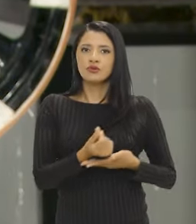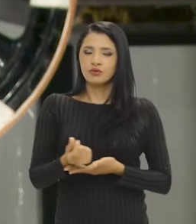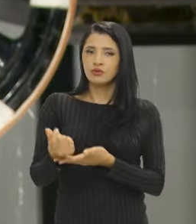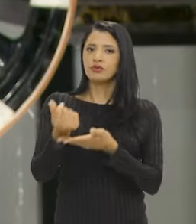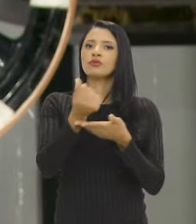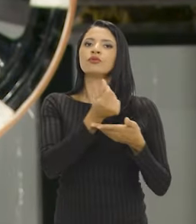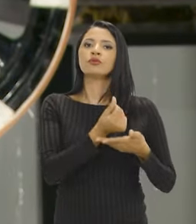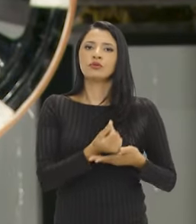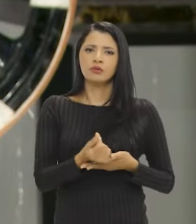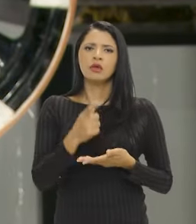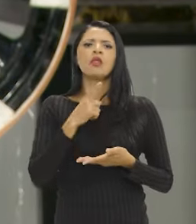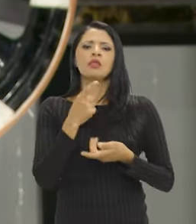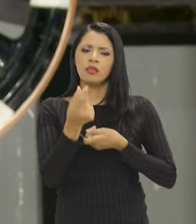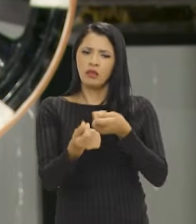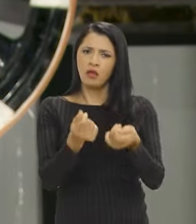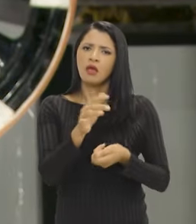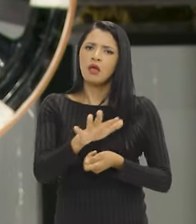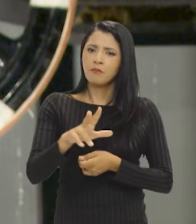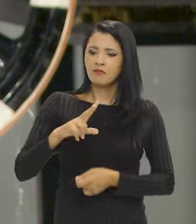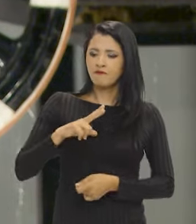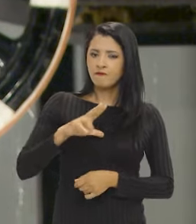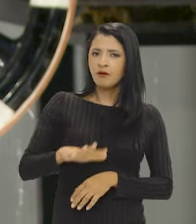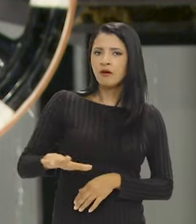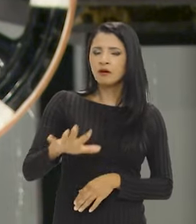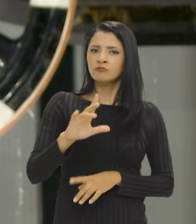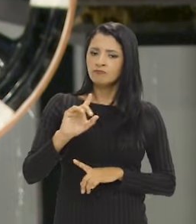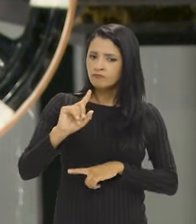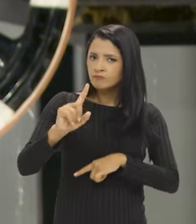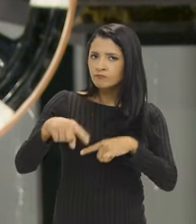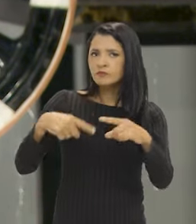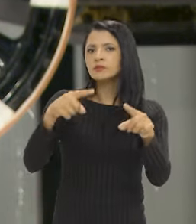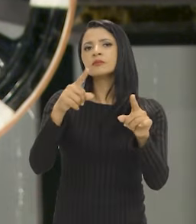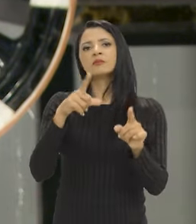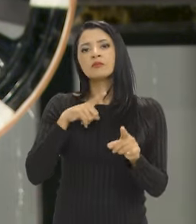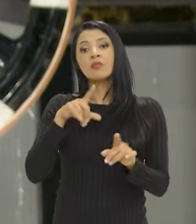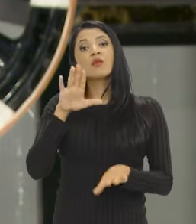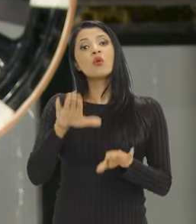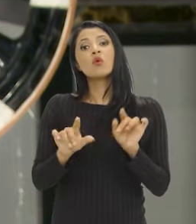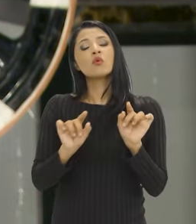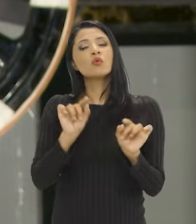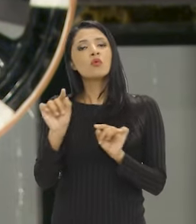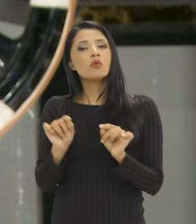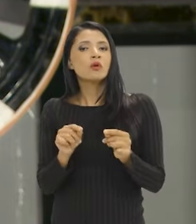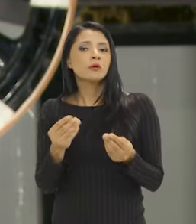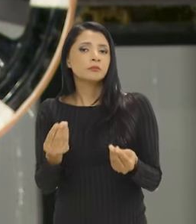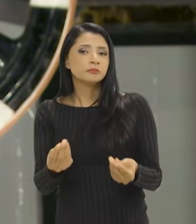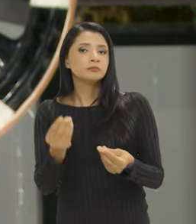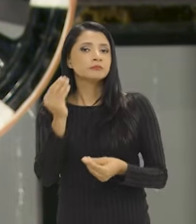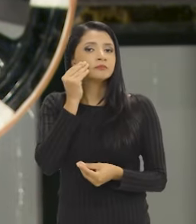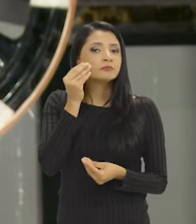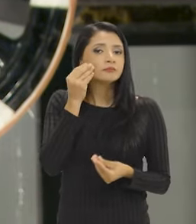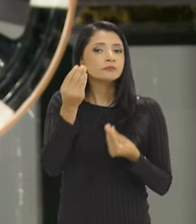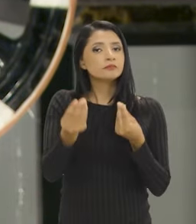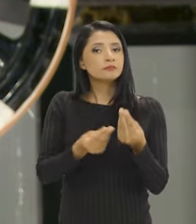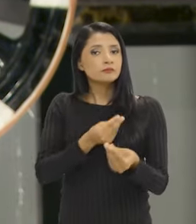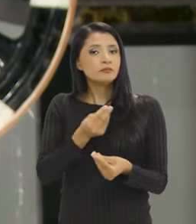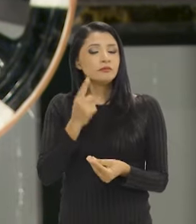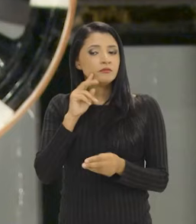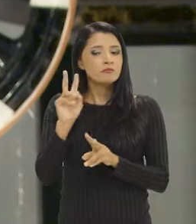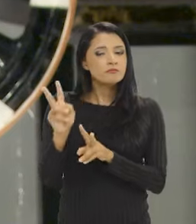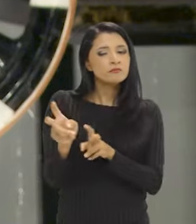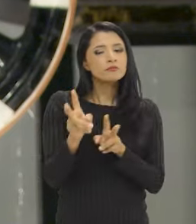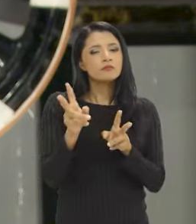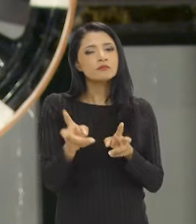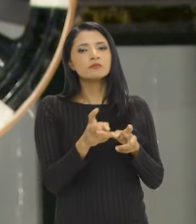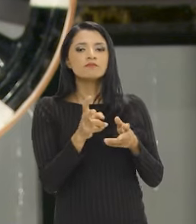e há, por certo, uma movimentação do setor privado de avançar muitas vezes tentando